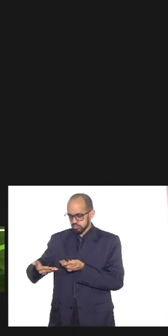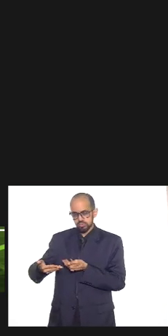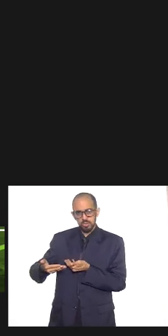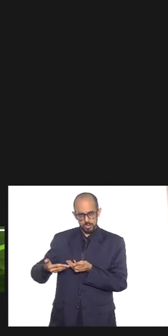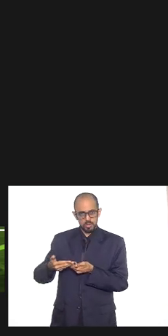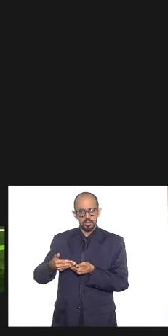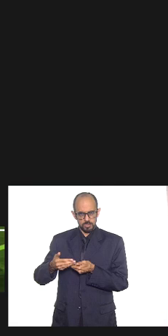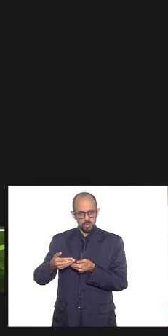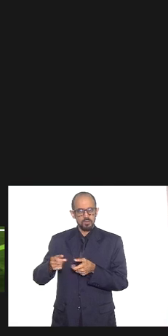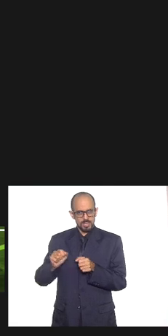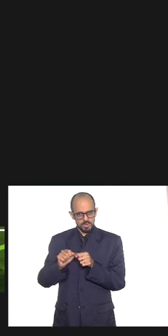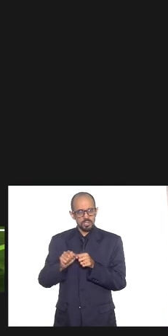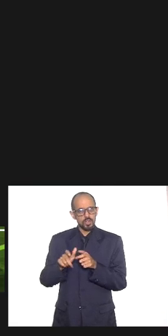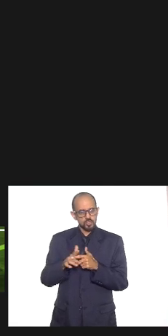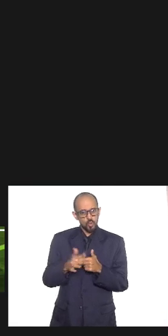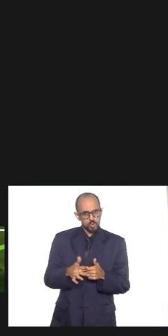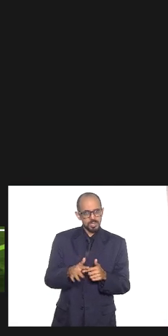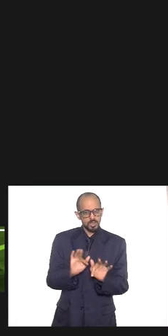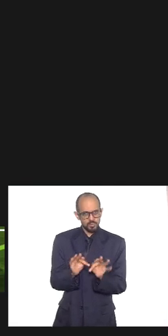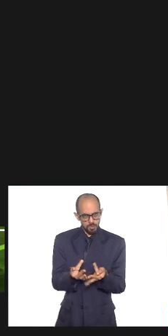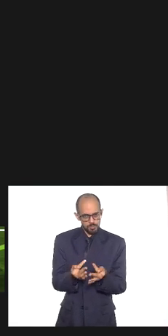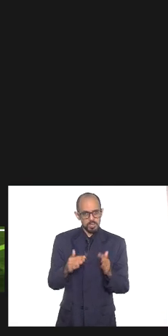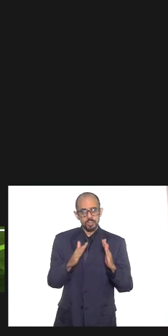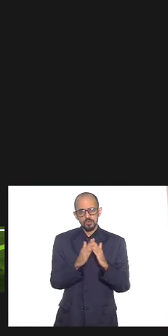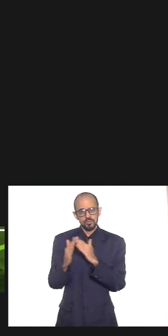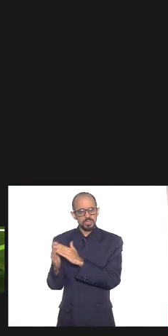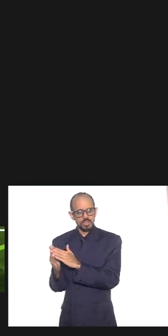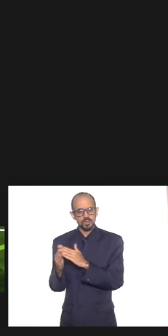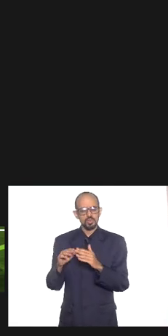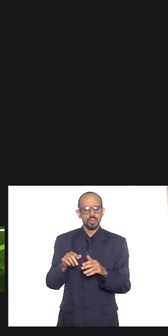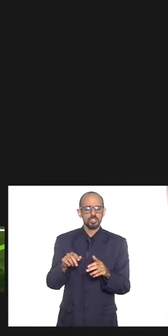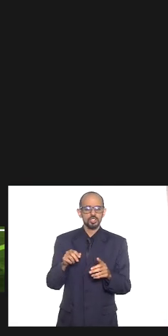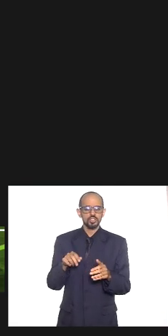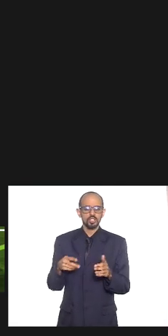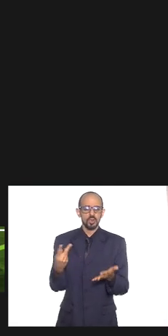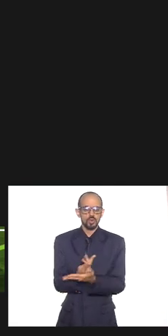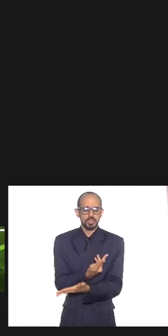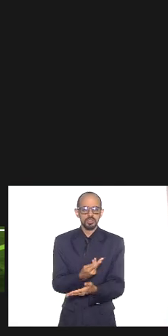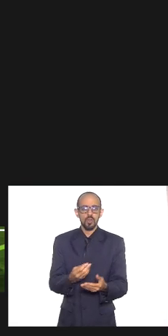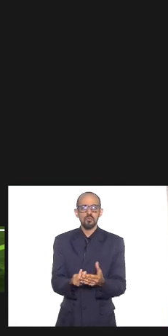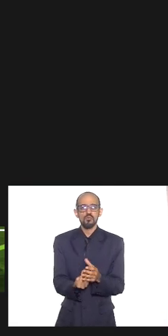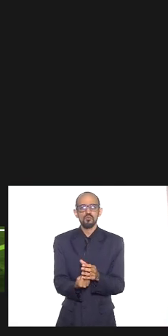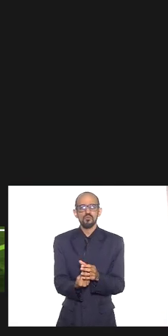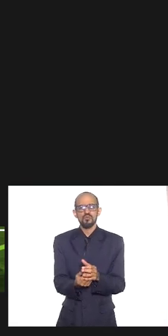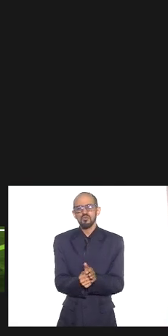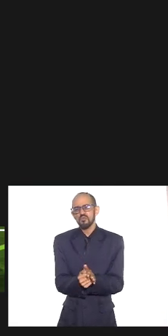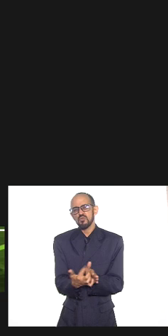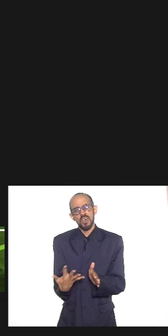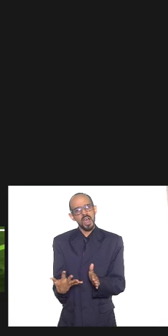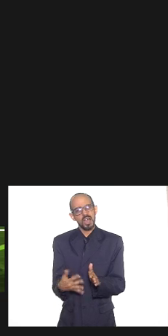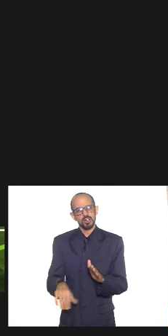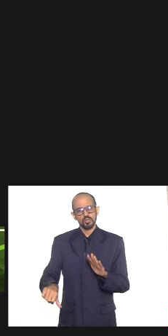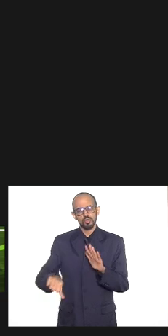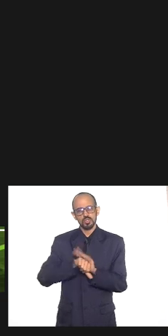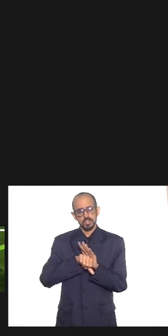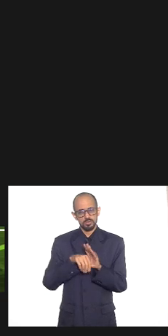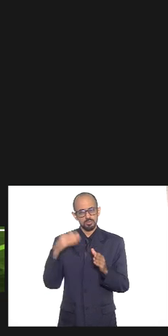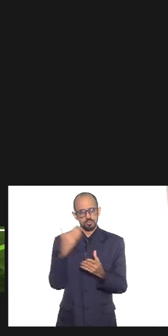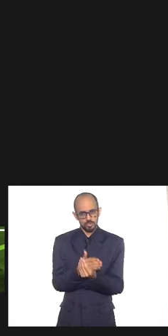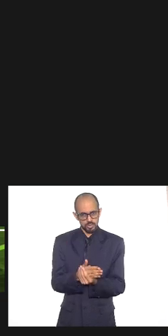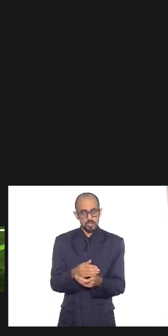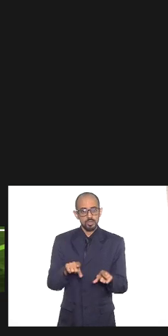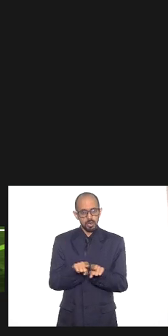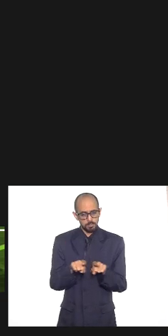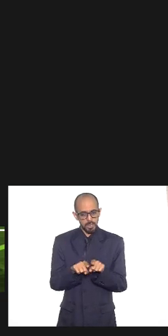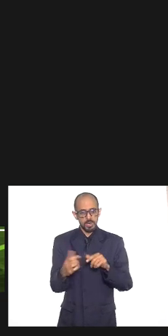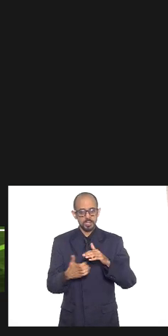família questões de vizinhança tivemos vários indiciamentos muitos indiciamentos nas empresas de transporte fico feliz de